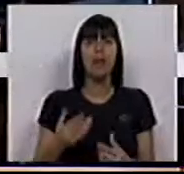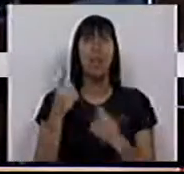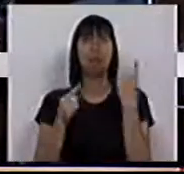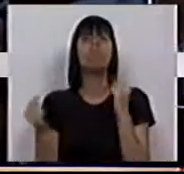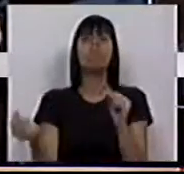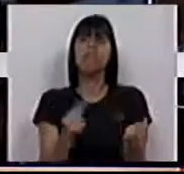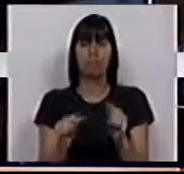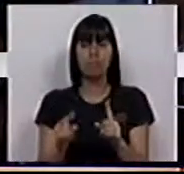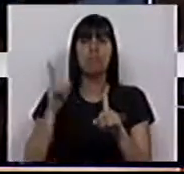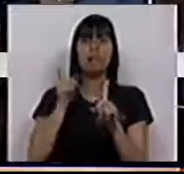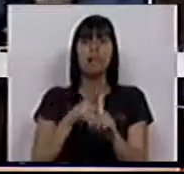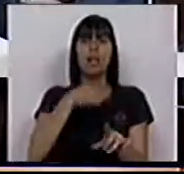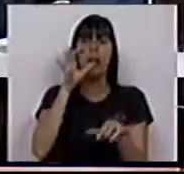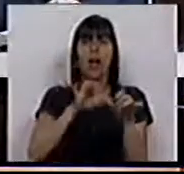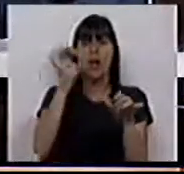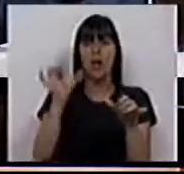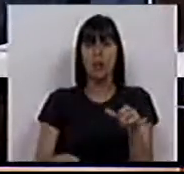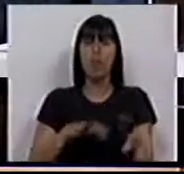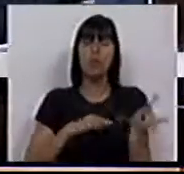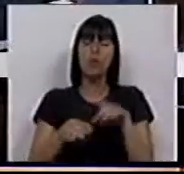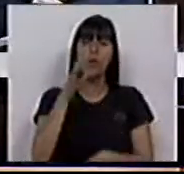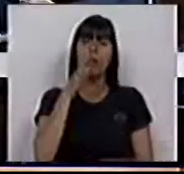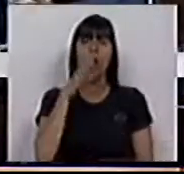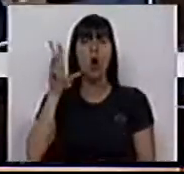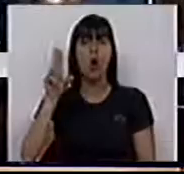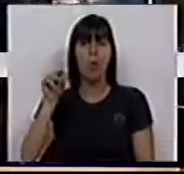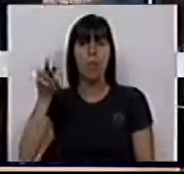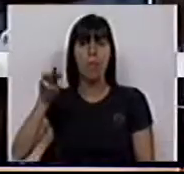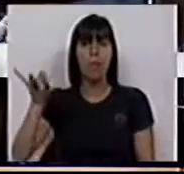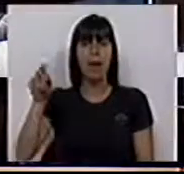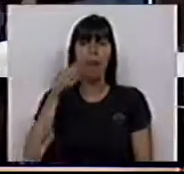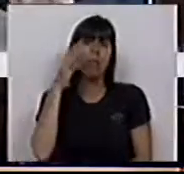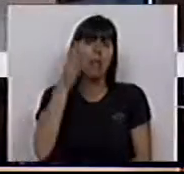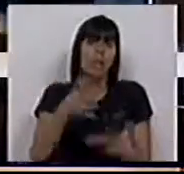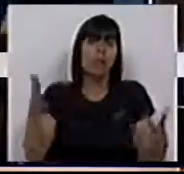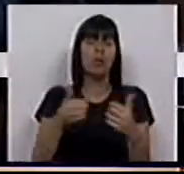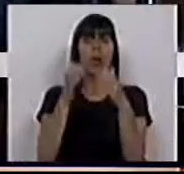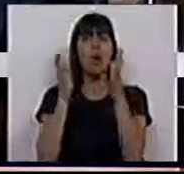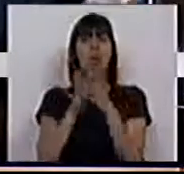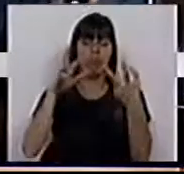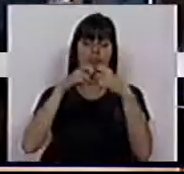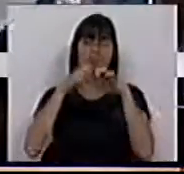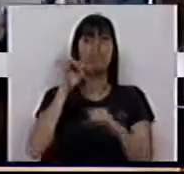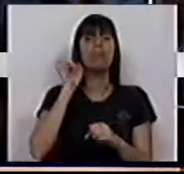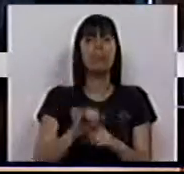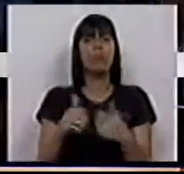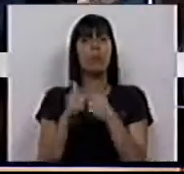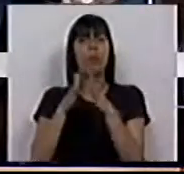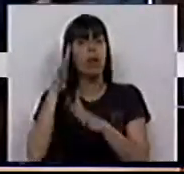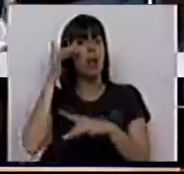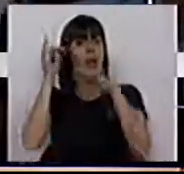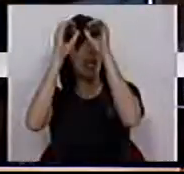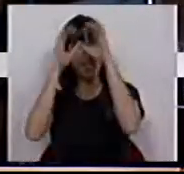debate. Um é o argumento do Sr. Deputado Nuno Magalhães, que diz que toda esta problemática e esta